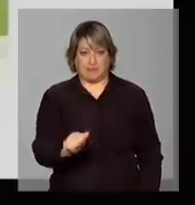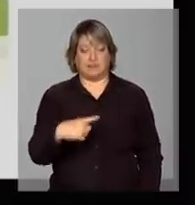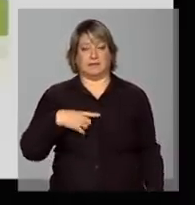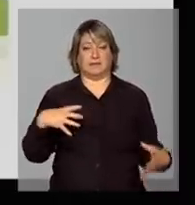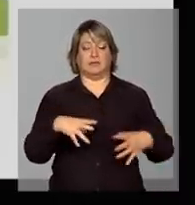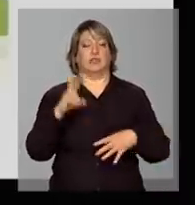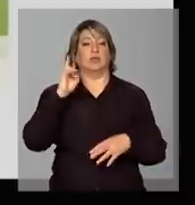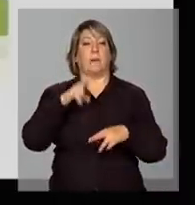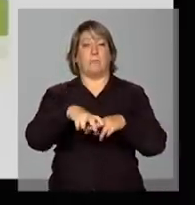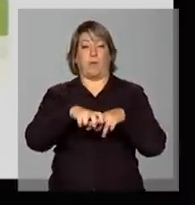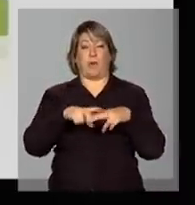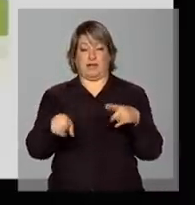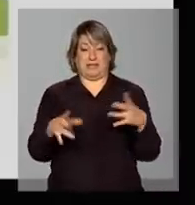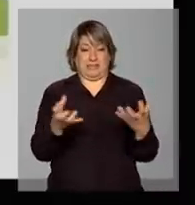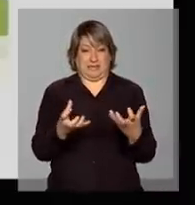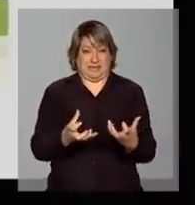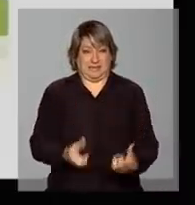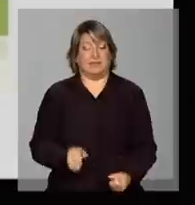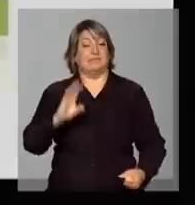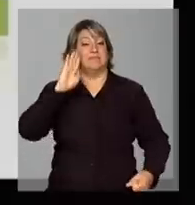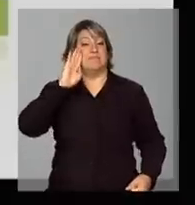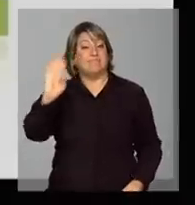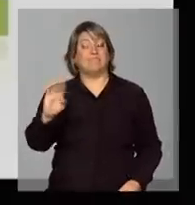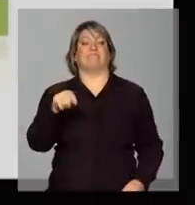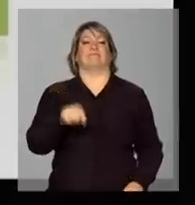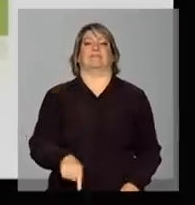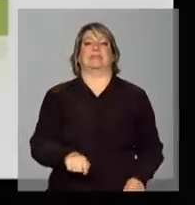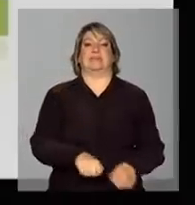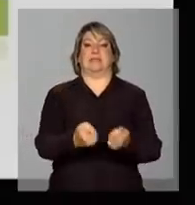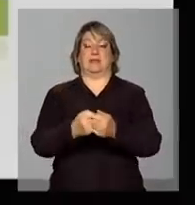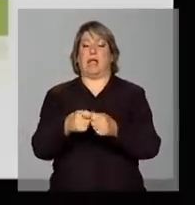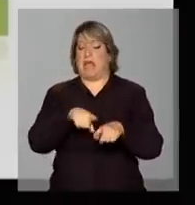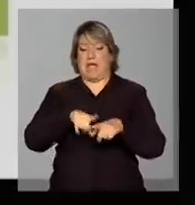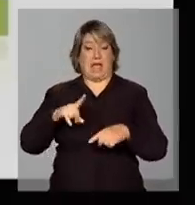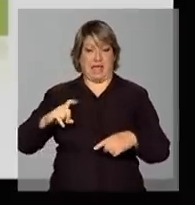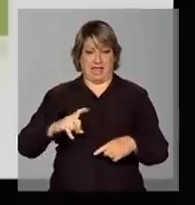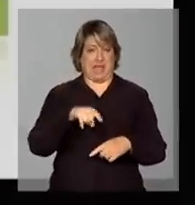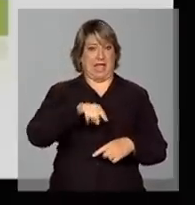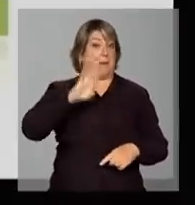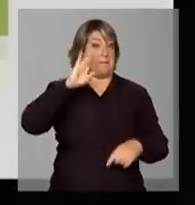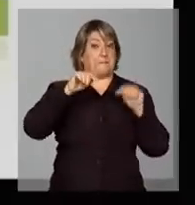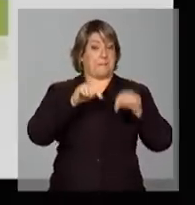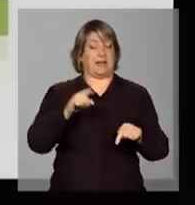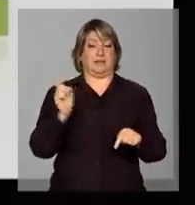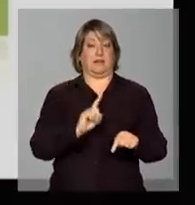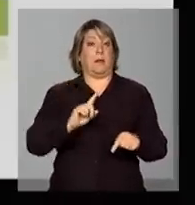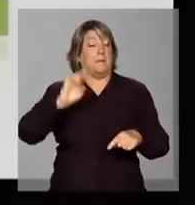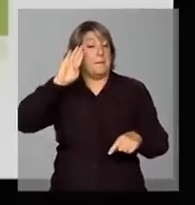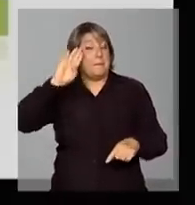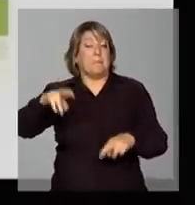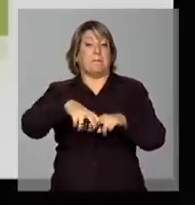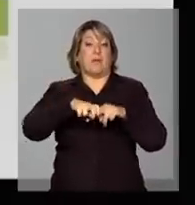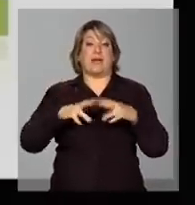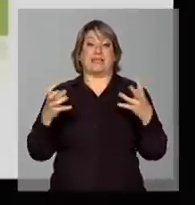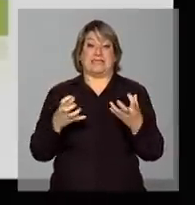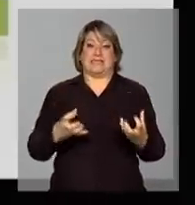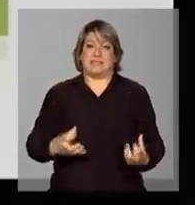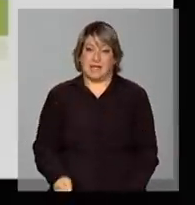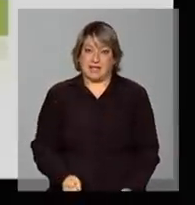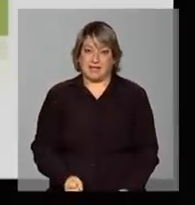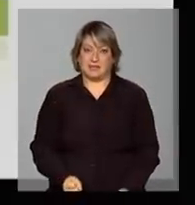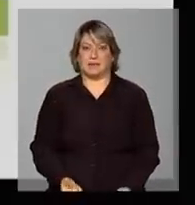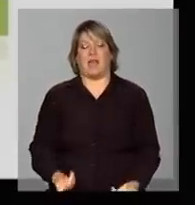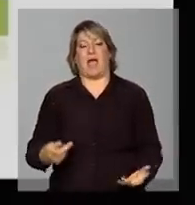estiagem, foi o principal componente, e não a lagarta. Ou seja, isso, o que foi detectado, que foi